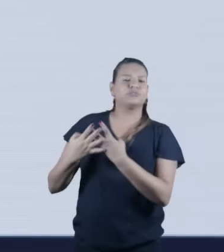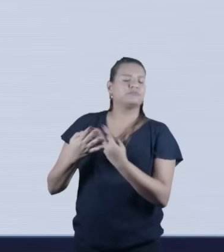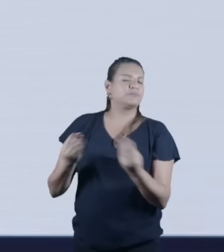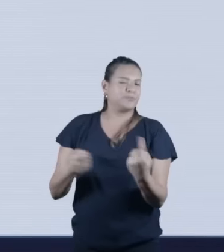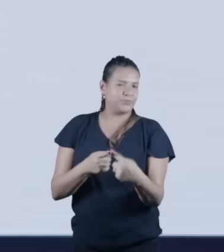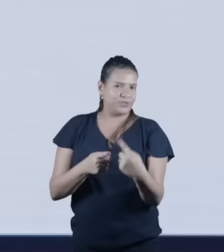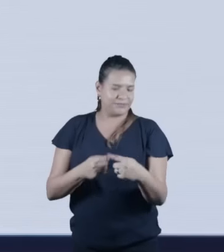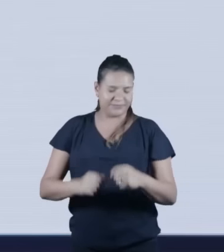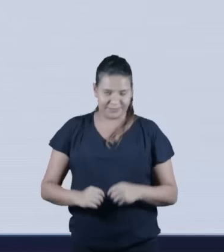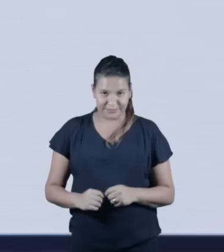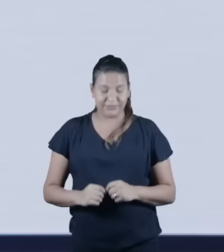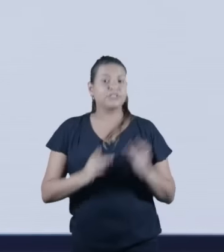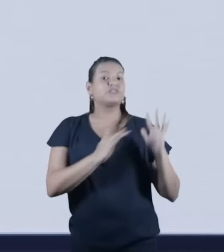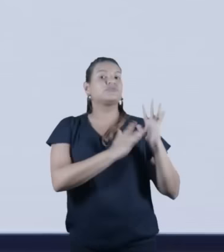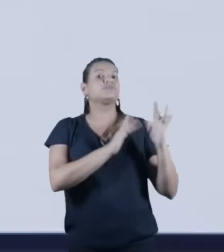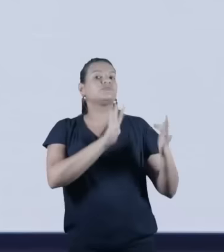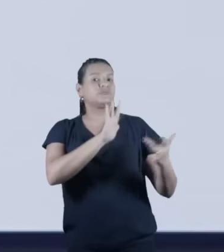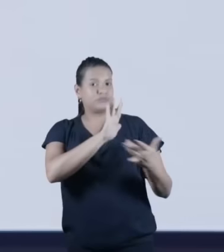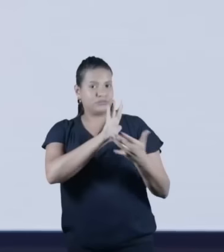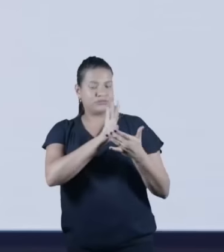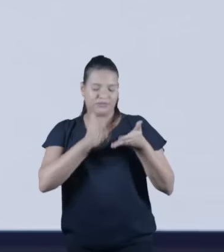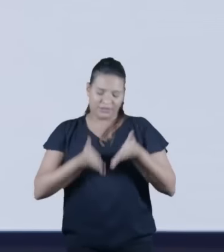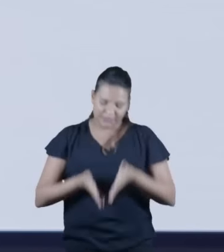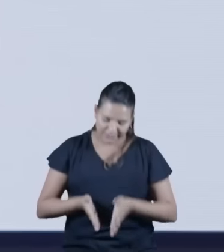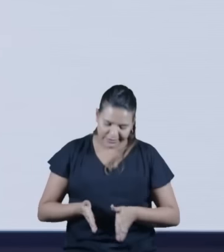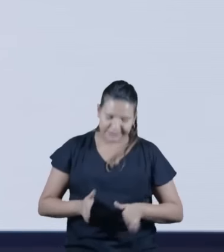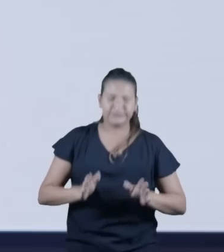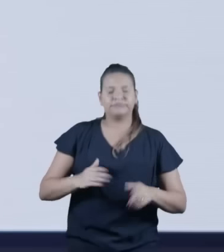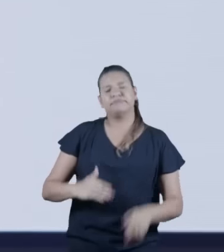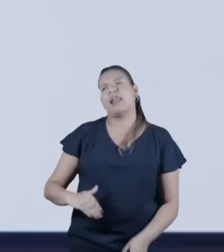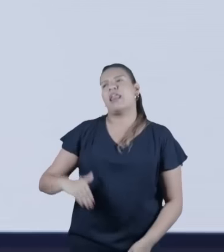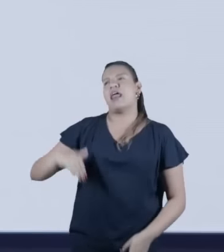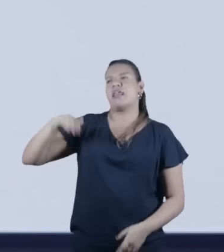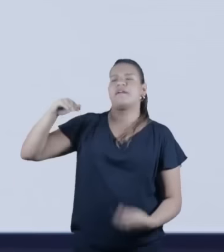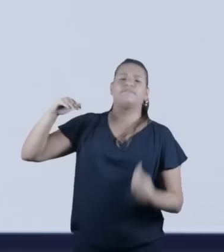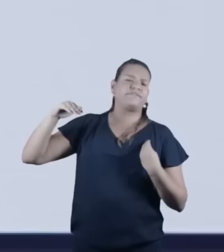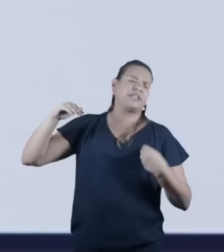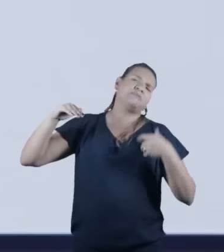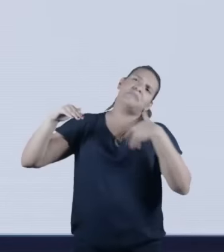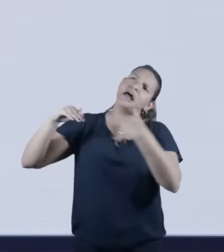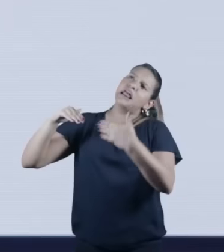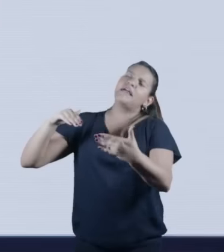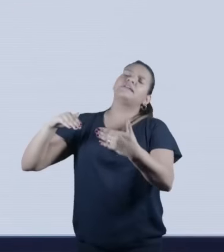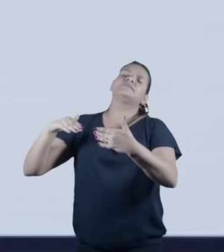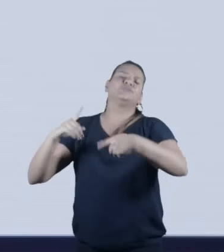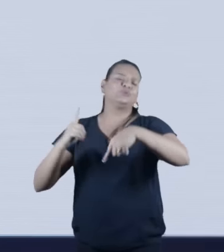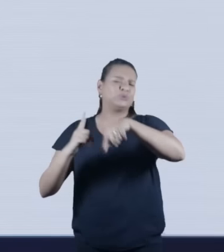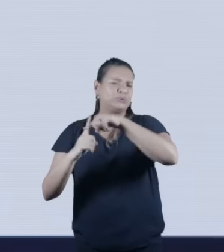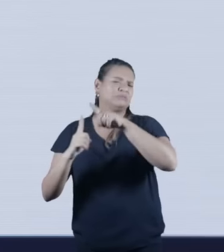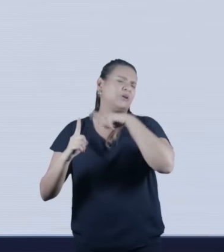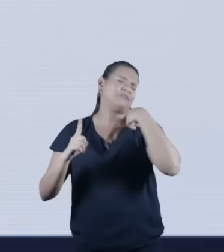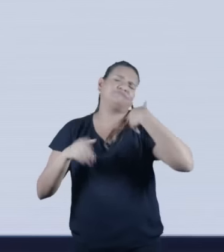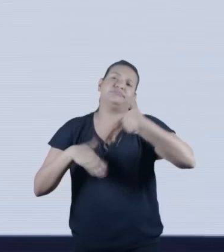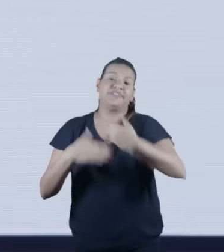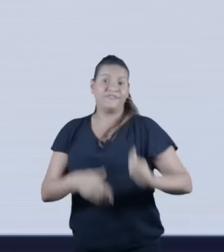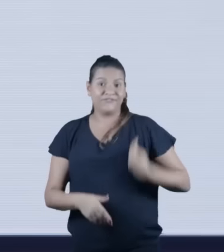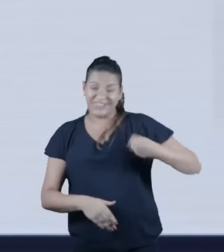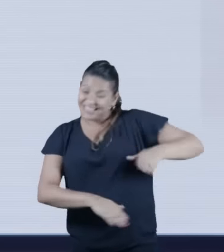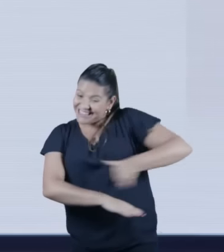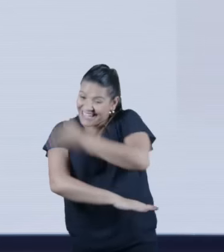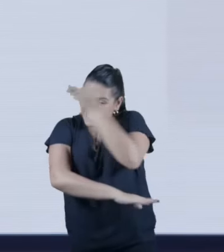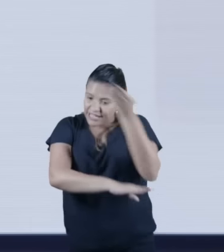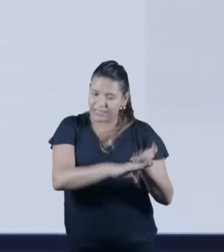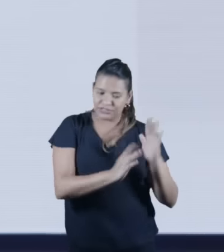viveu e foi sepultado como um judeu? Os doze apóstolos eram judeus. A maior parte dos discípulos de Jesus